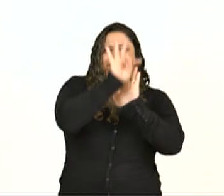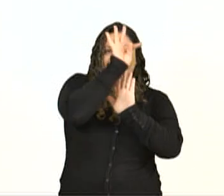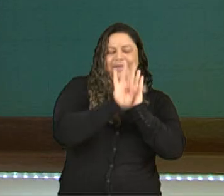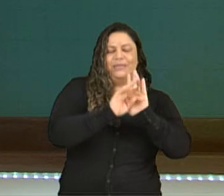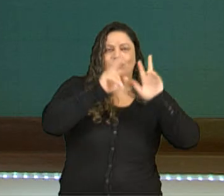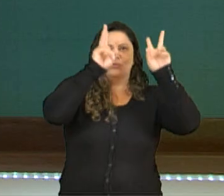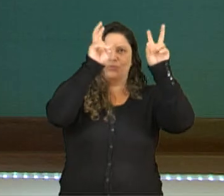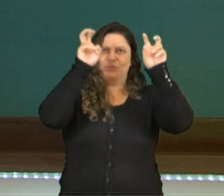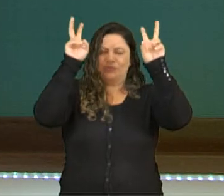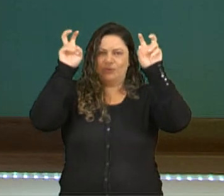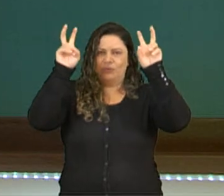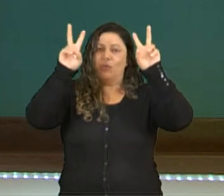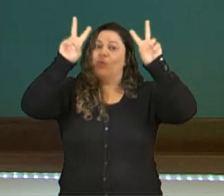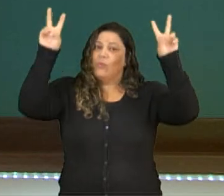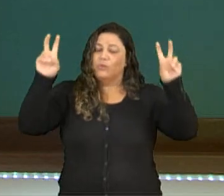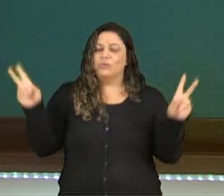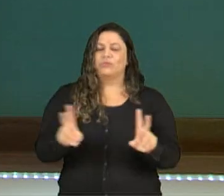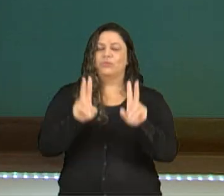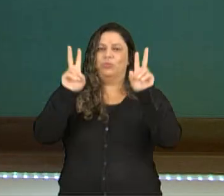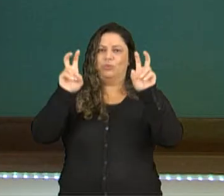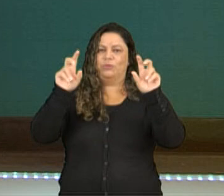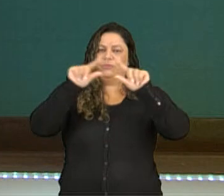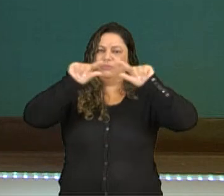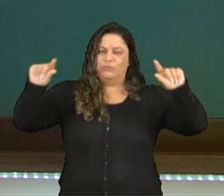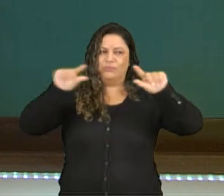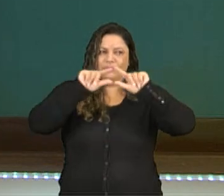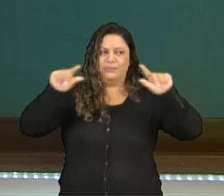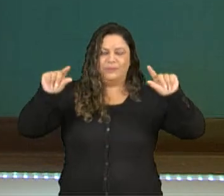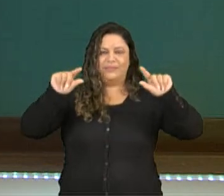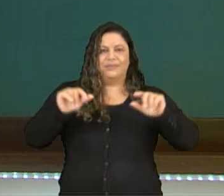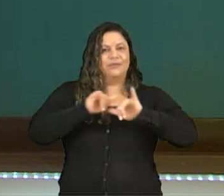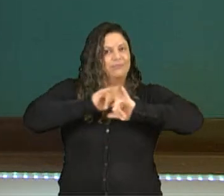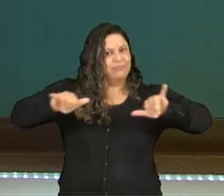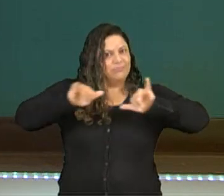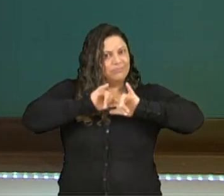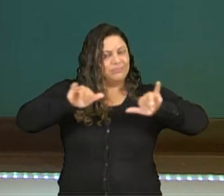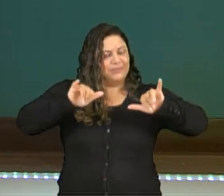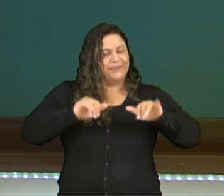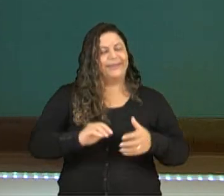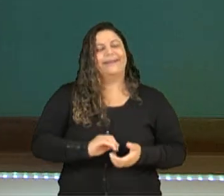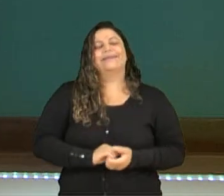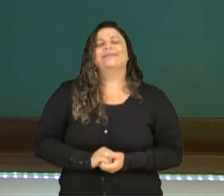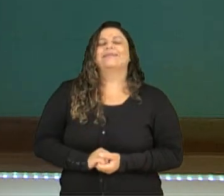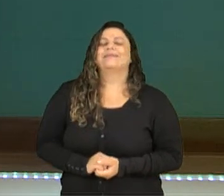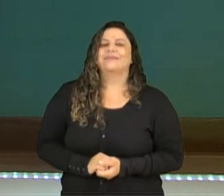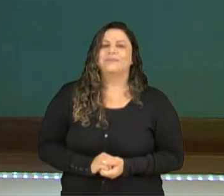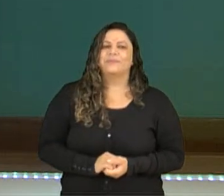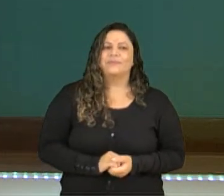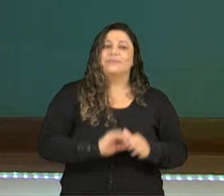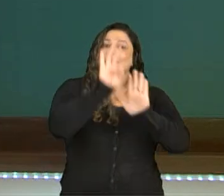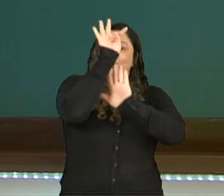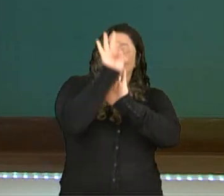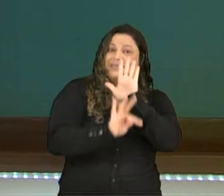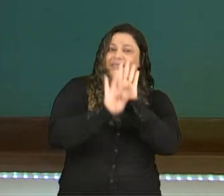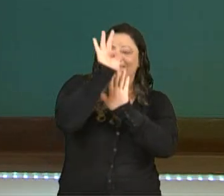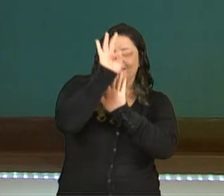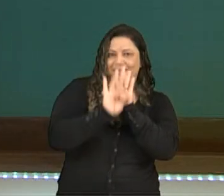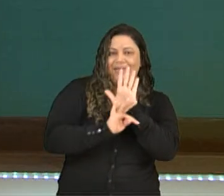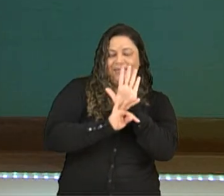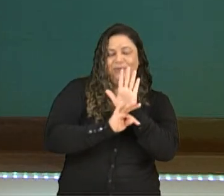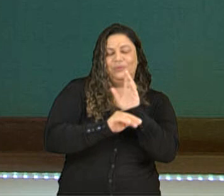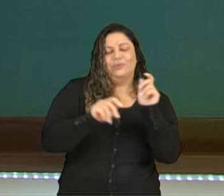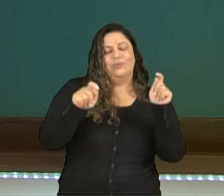principal e auxiliar, né, a manchete principal e o subtítulo. Textos em terceira